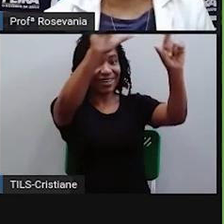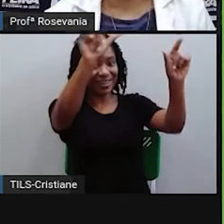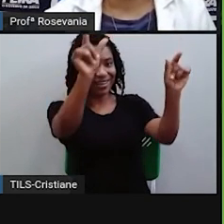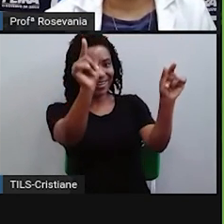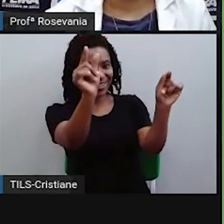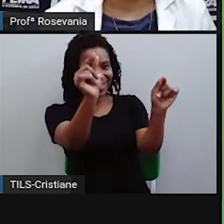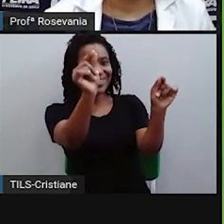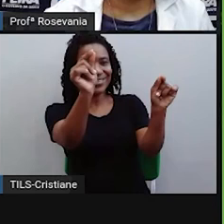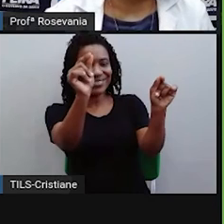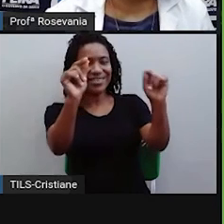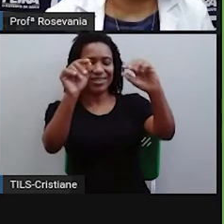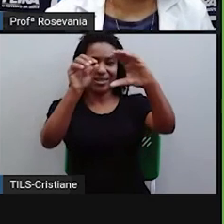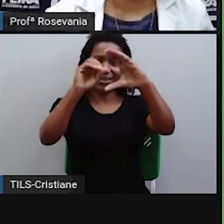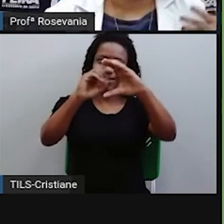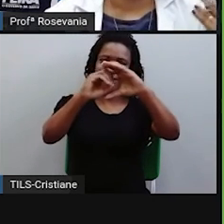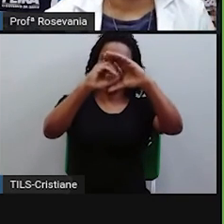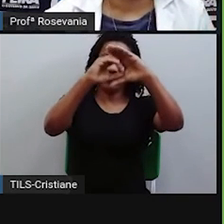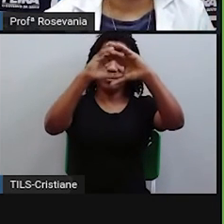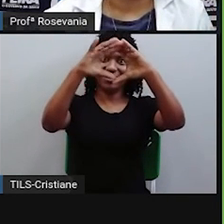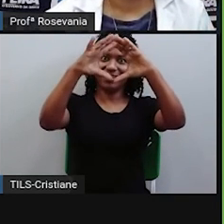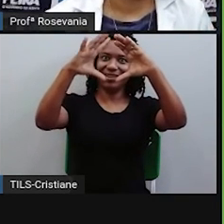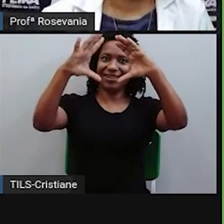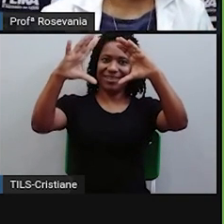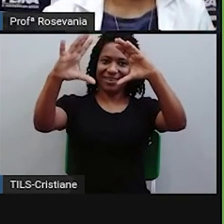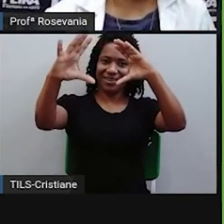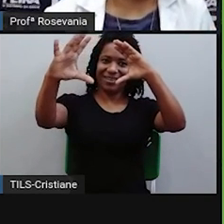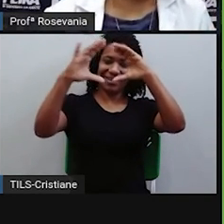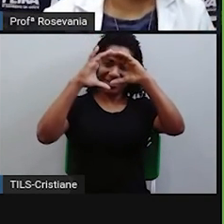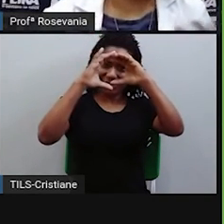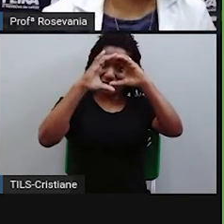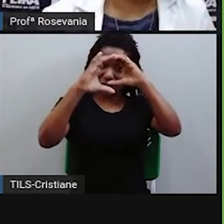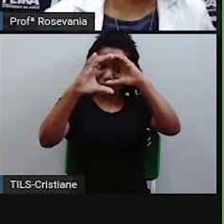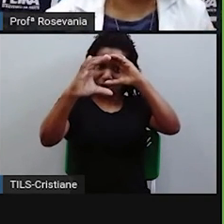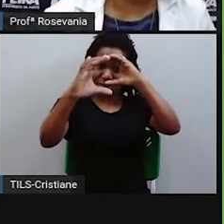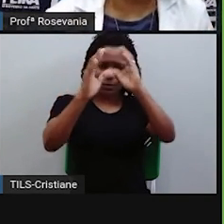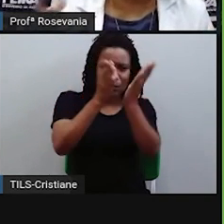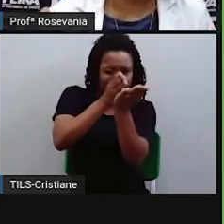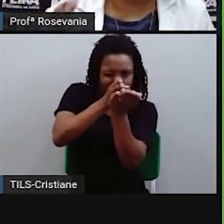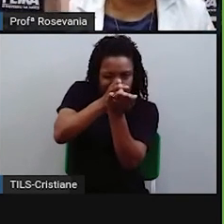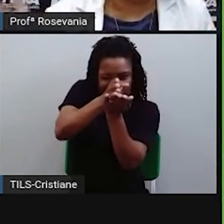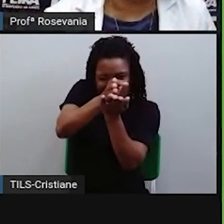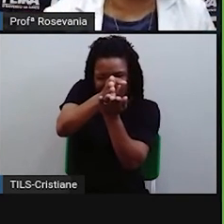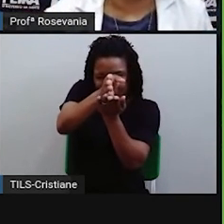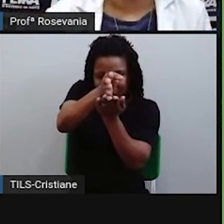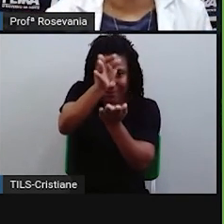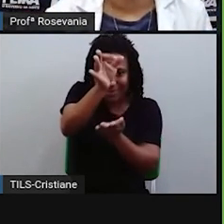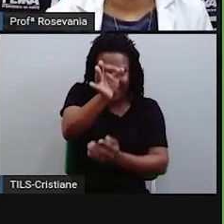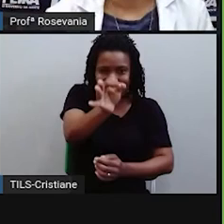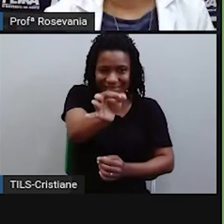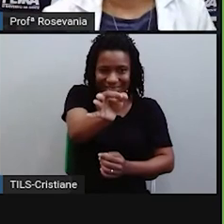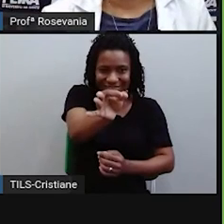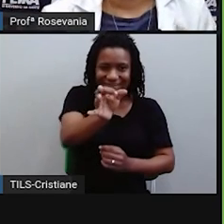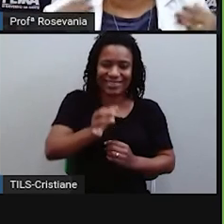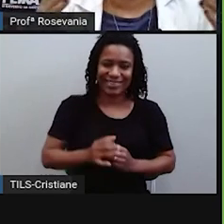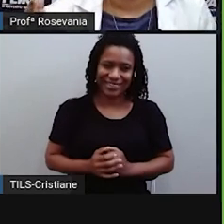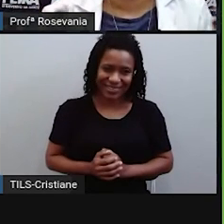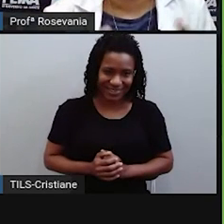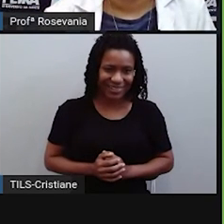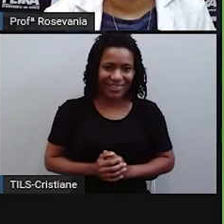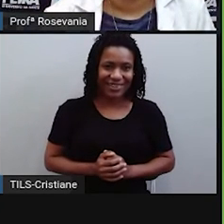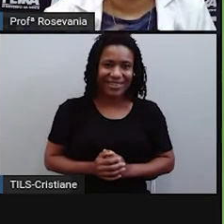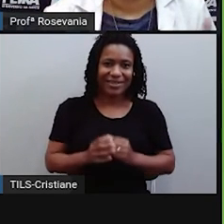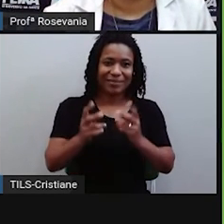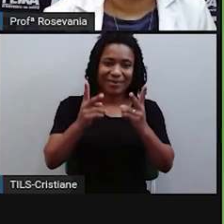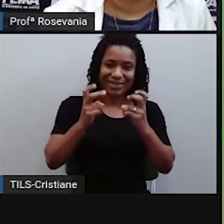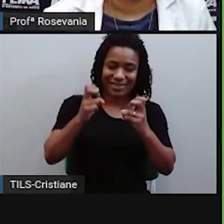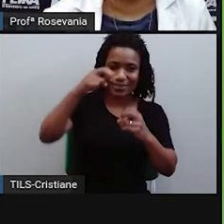e dá essa iluminação e já é outro fenômeno, né, que já foi pensado já pela posição mesmo, que chega